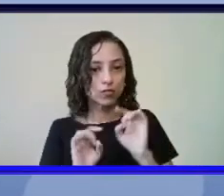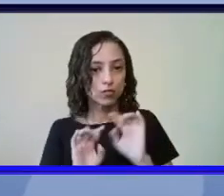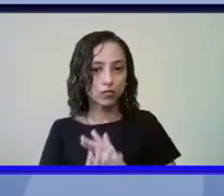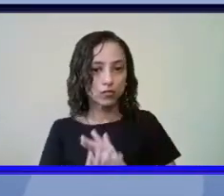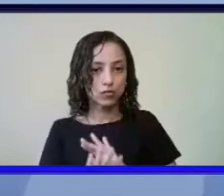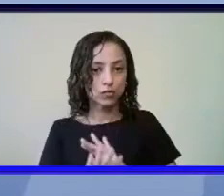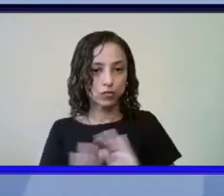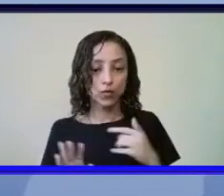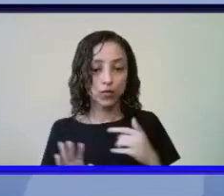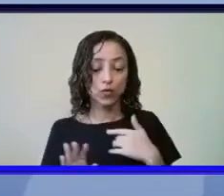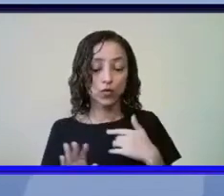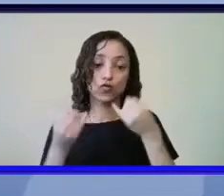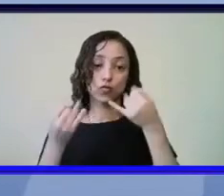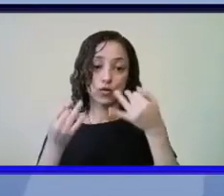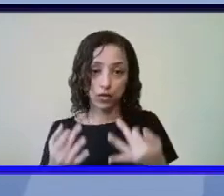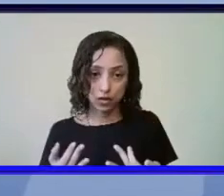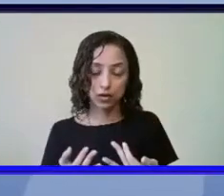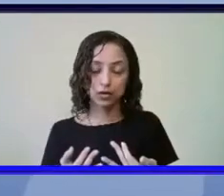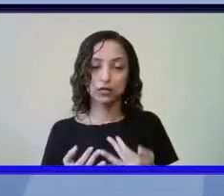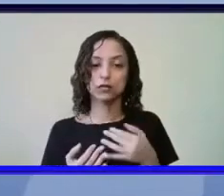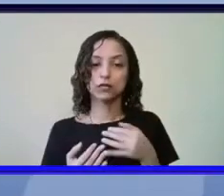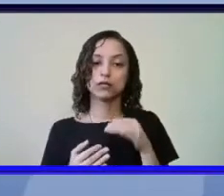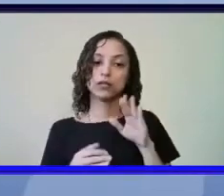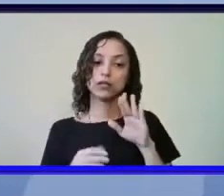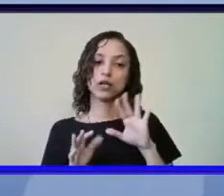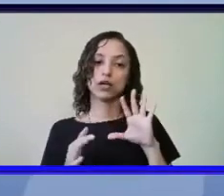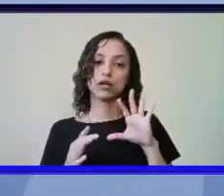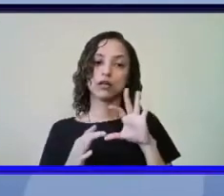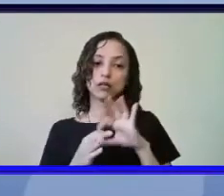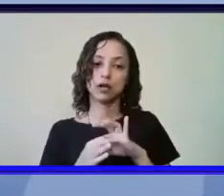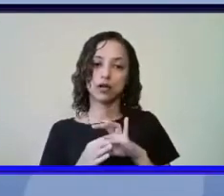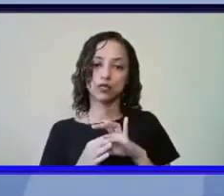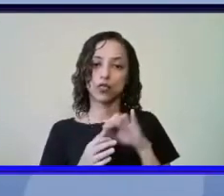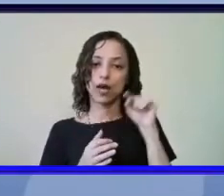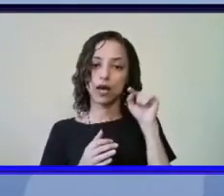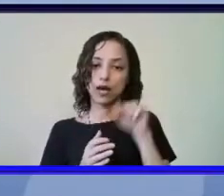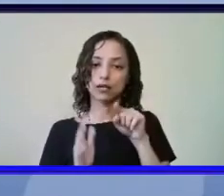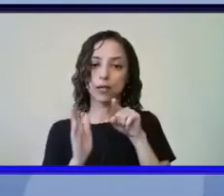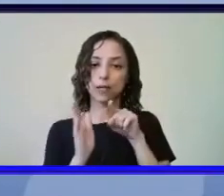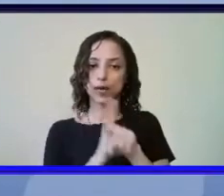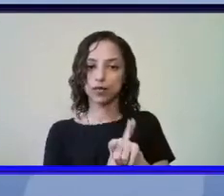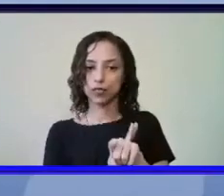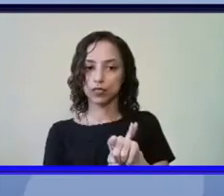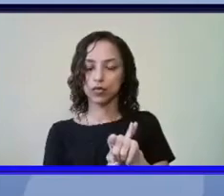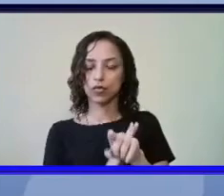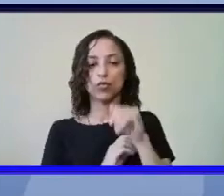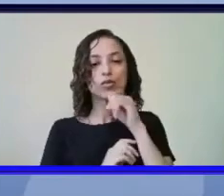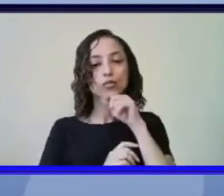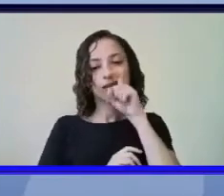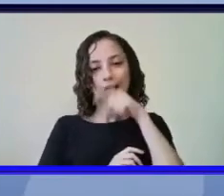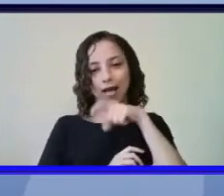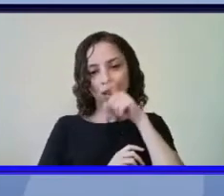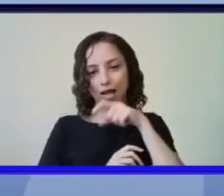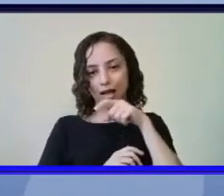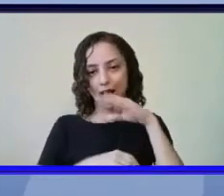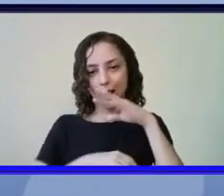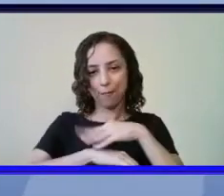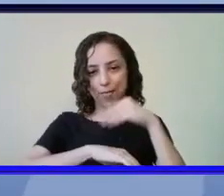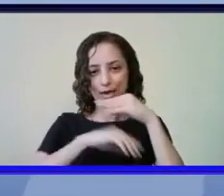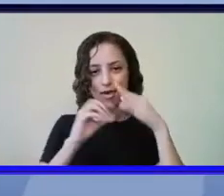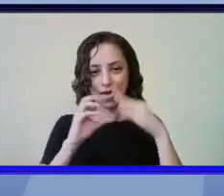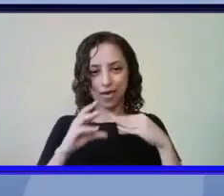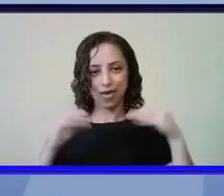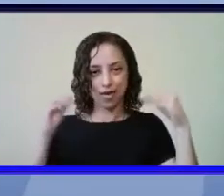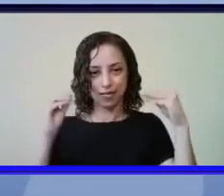posteriormente em relação a pergunta que foi feita sobre as penas das araras é diferente